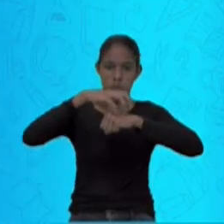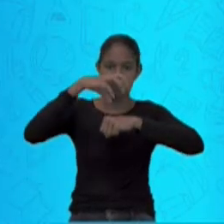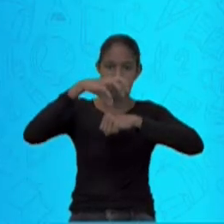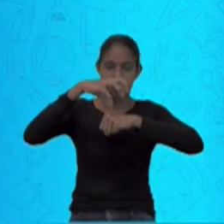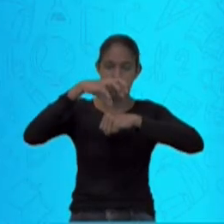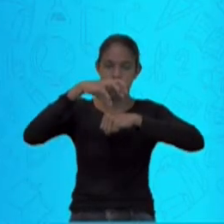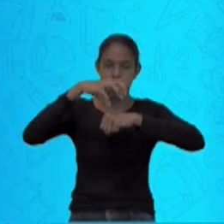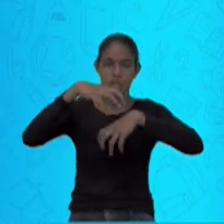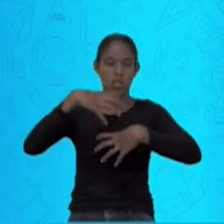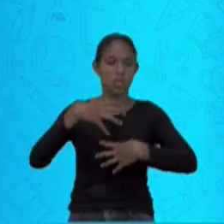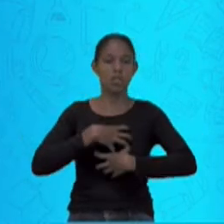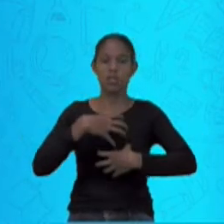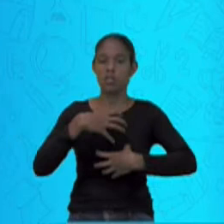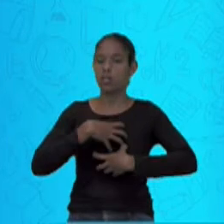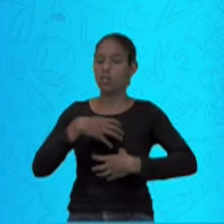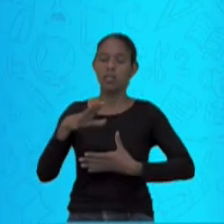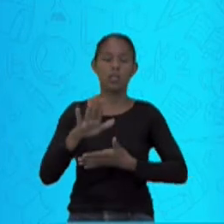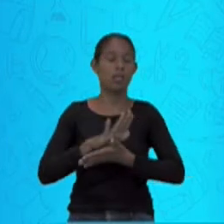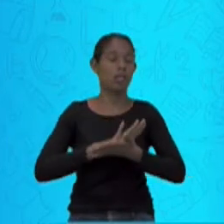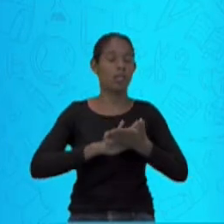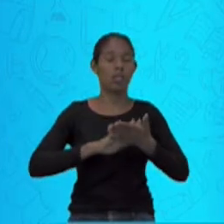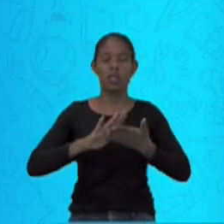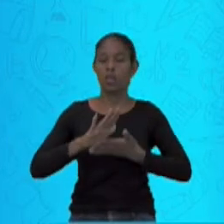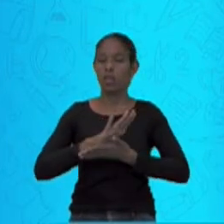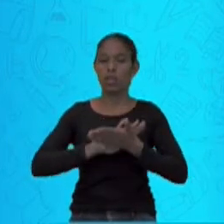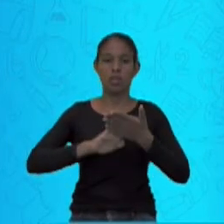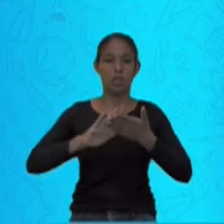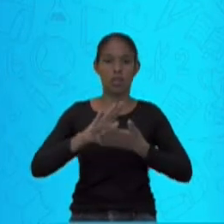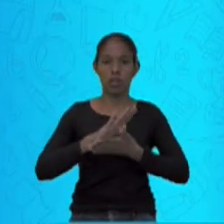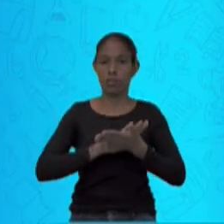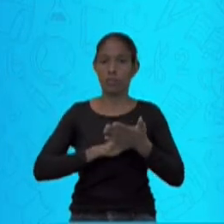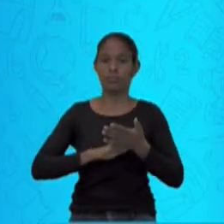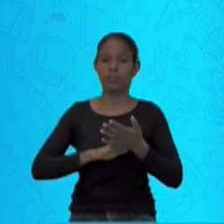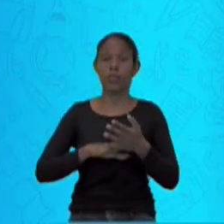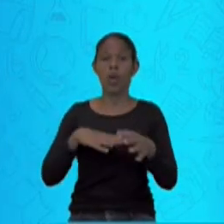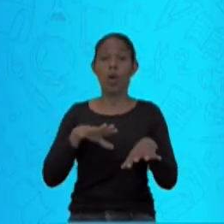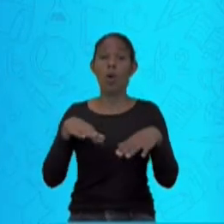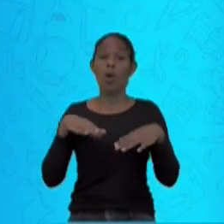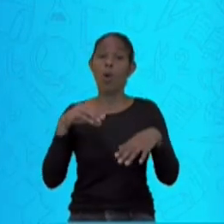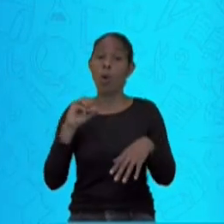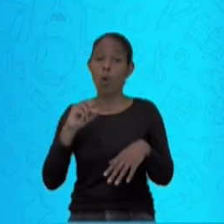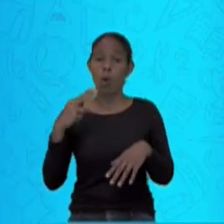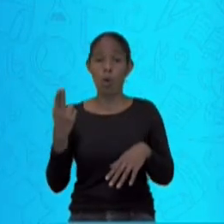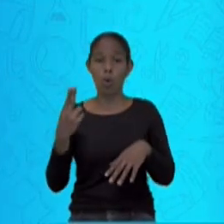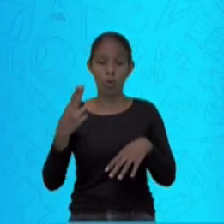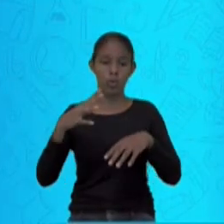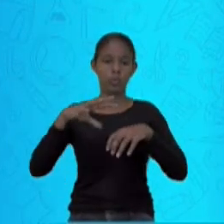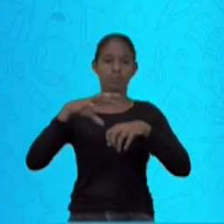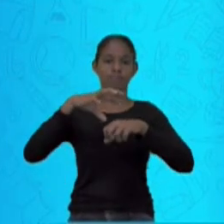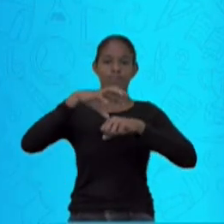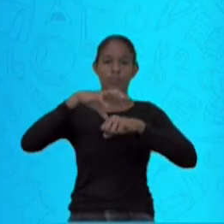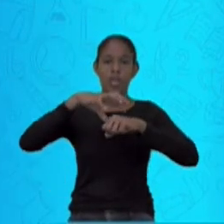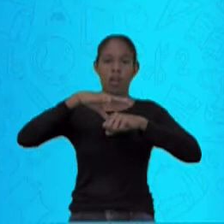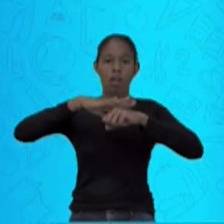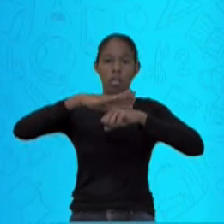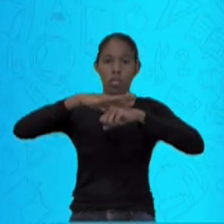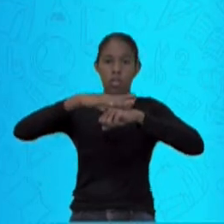letra A quer dizer ausência de sintomas. Ou causar doenças como cujo espectro inclui desde as formas